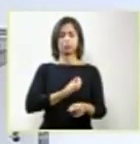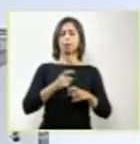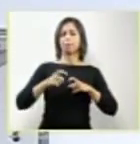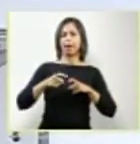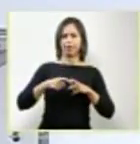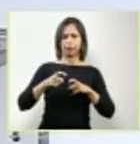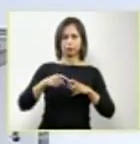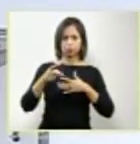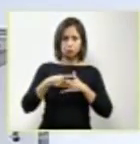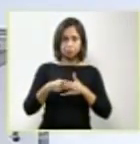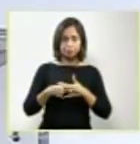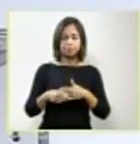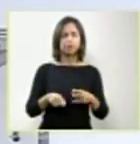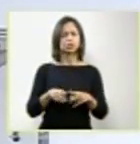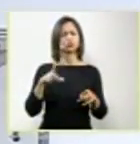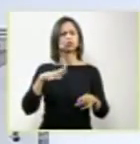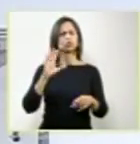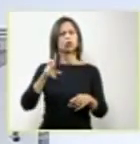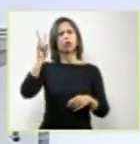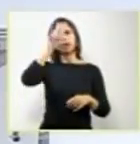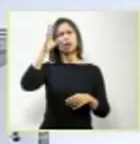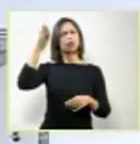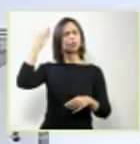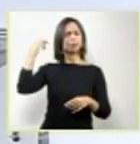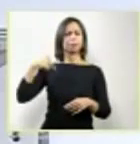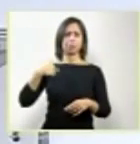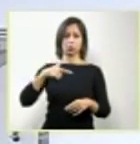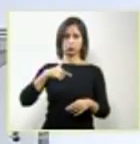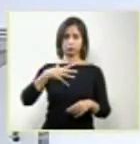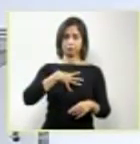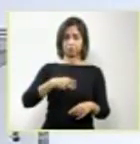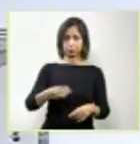três filhos, que nasceram na década de 70,